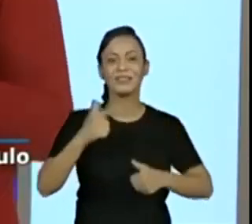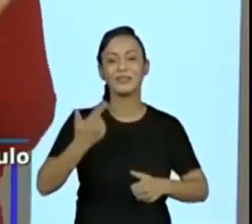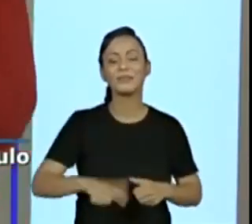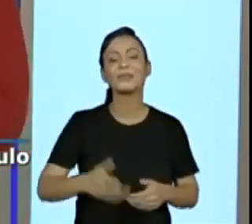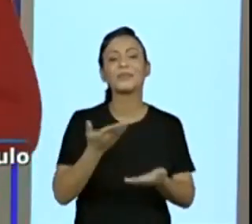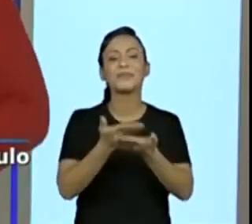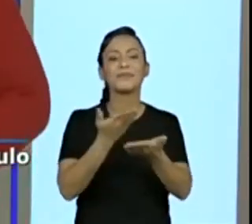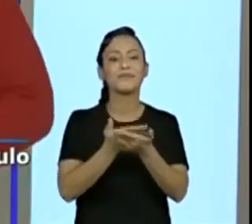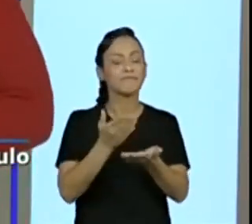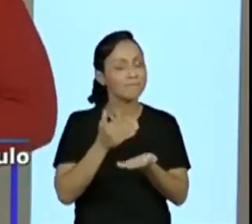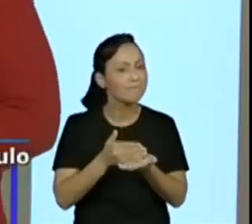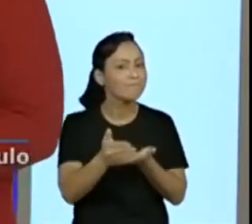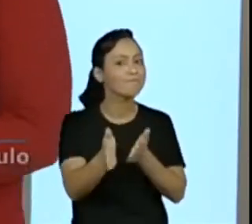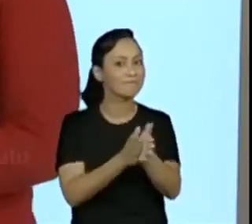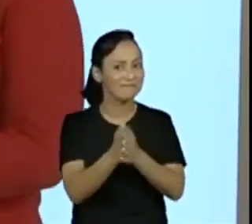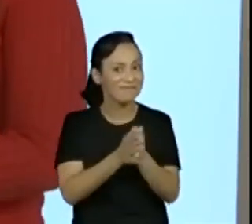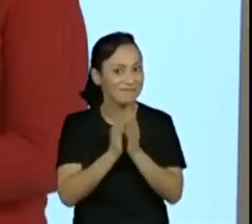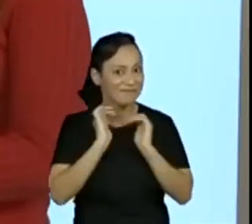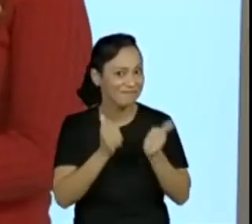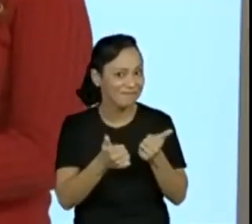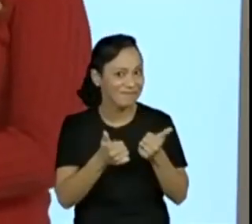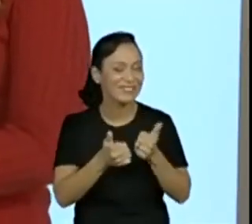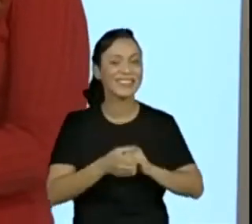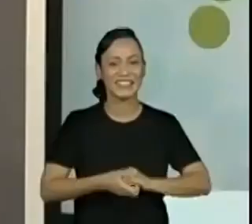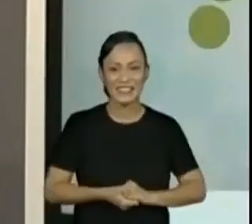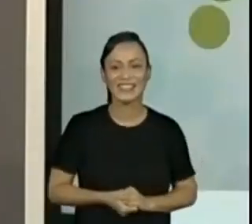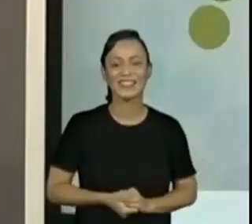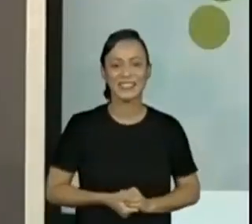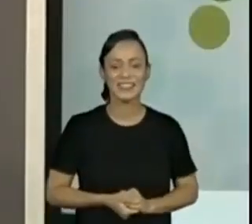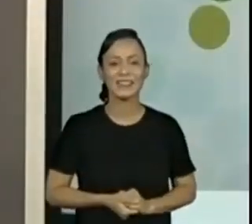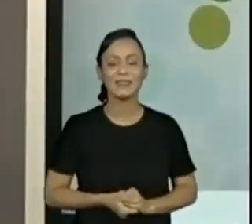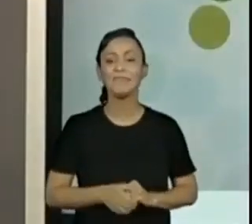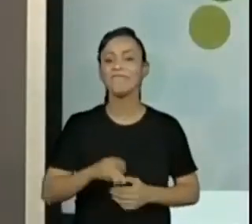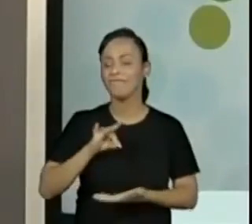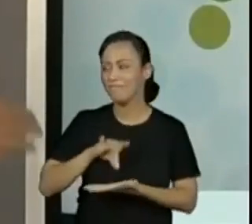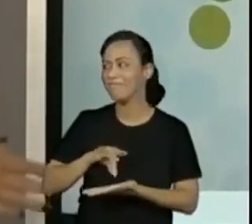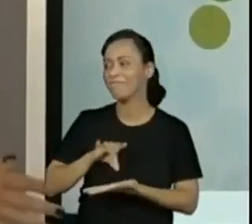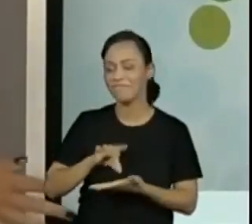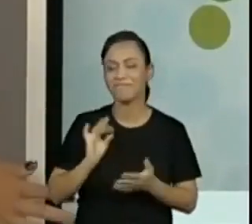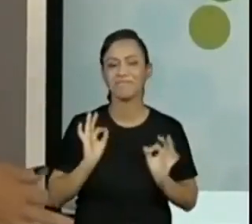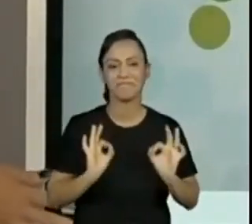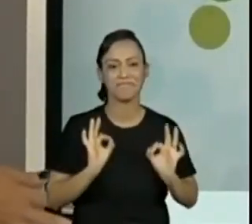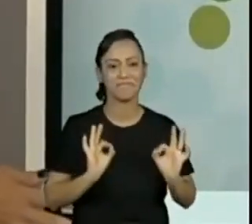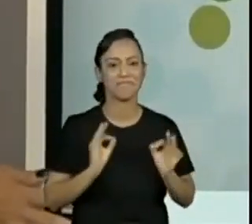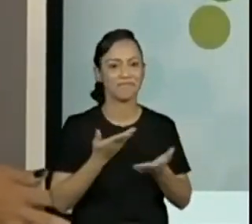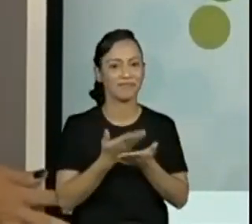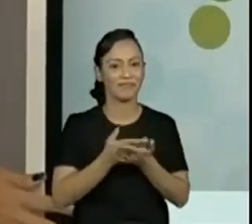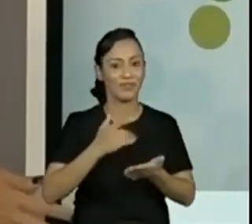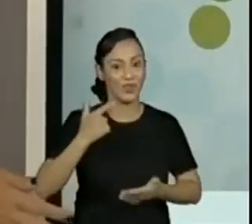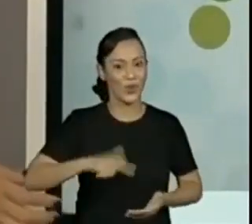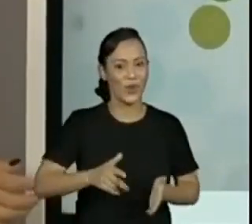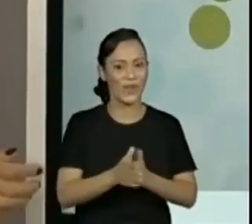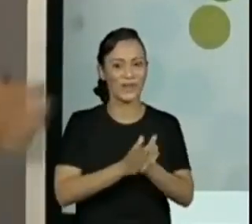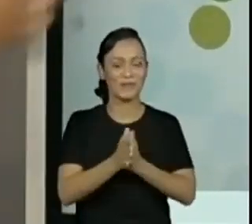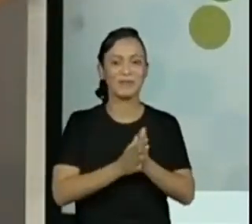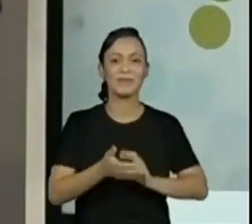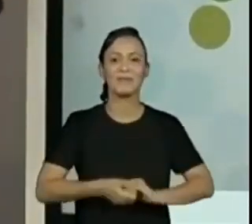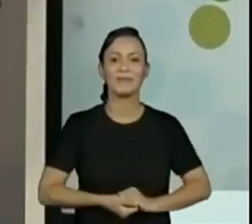aula, então vamos que vamos. Mais uma aula, verdade. E a gente,